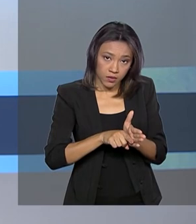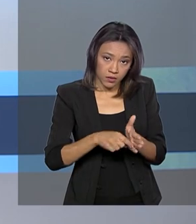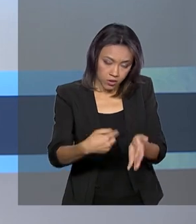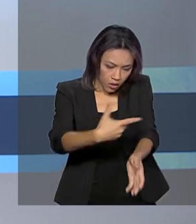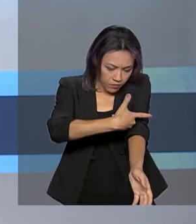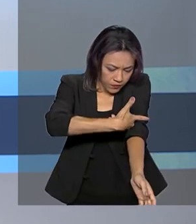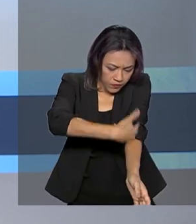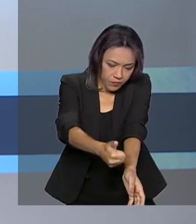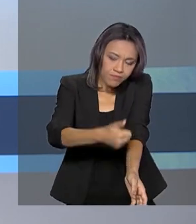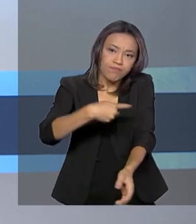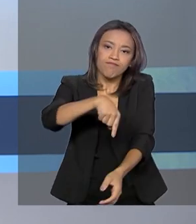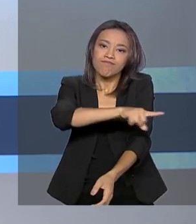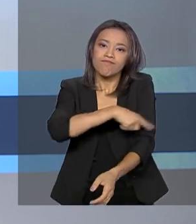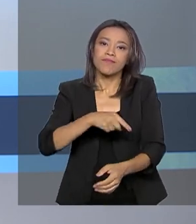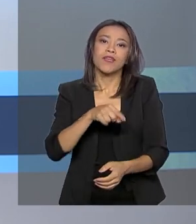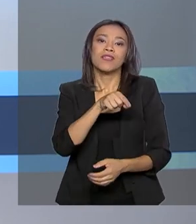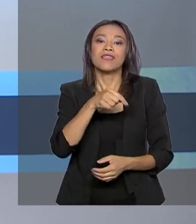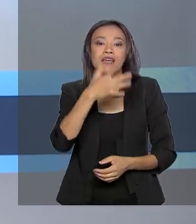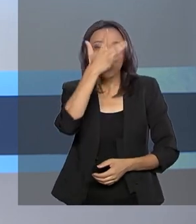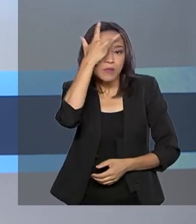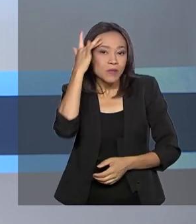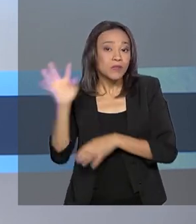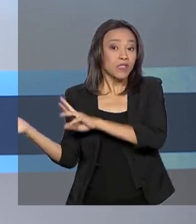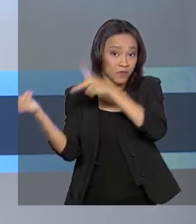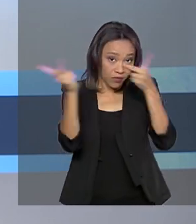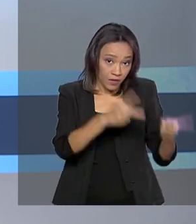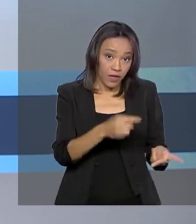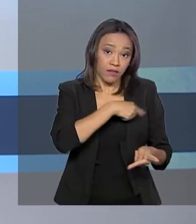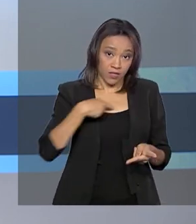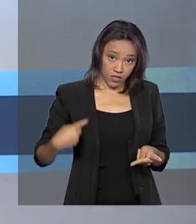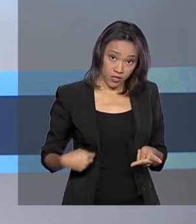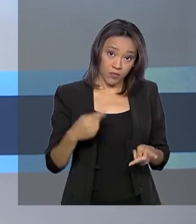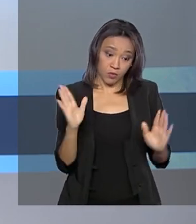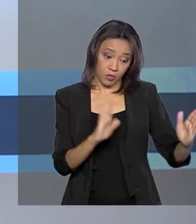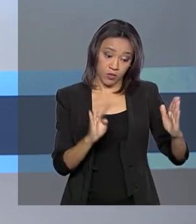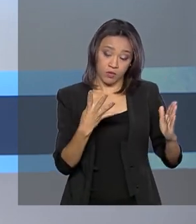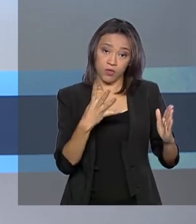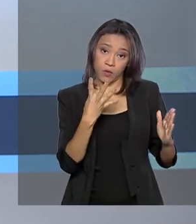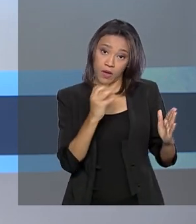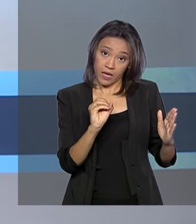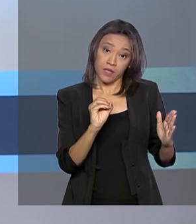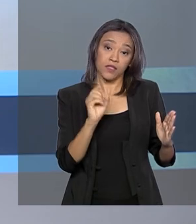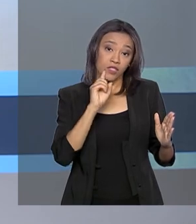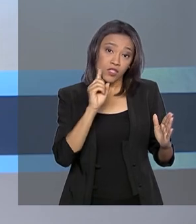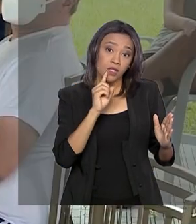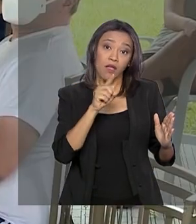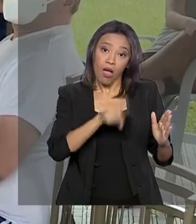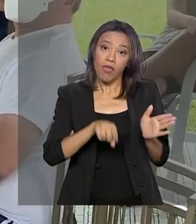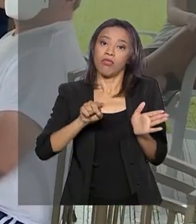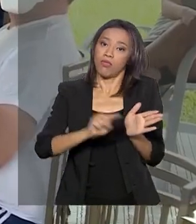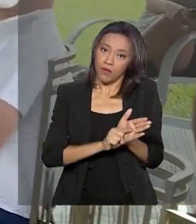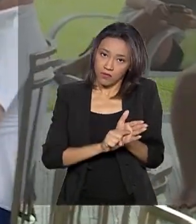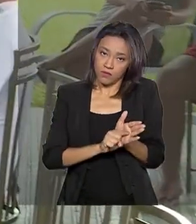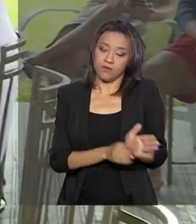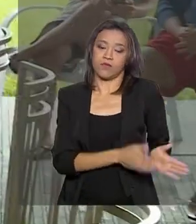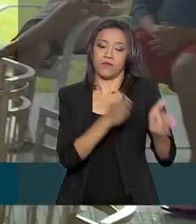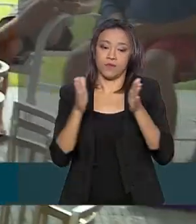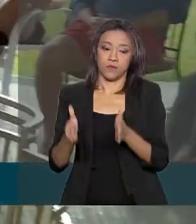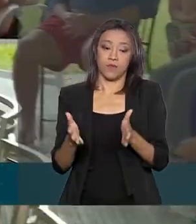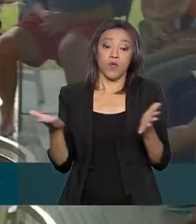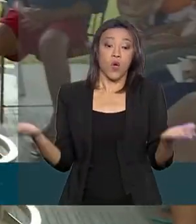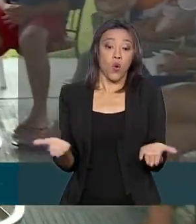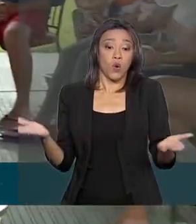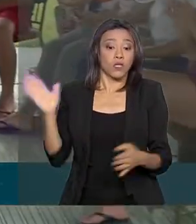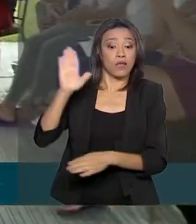brasileiros que cumprem quarentena em Anápolis, Goiás, deram negativo para o Covid-19. Na tarde desta quarta